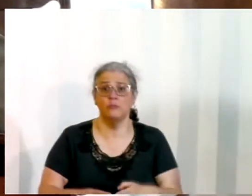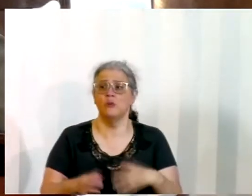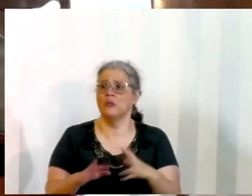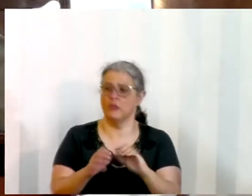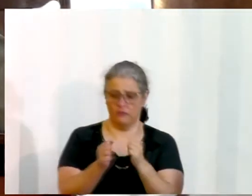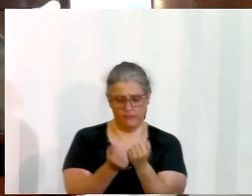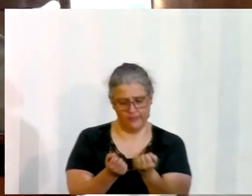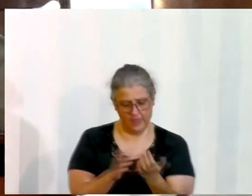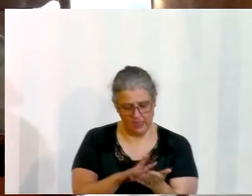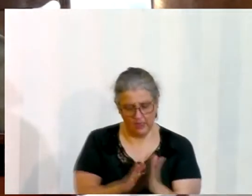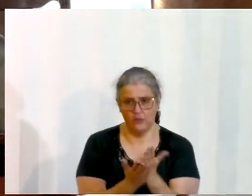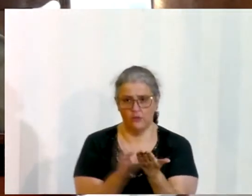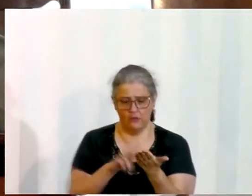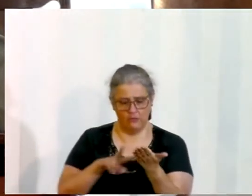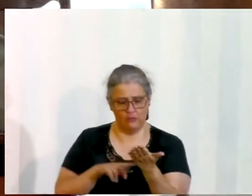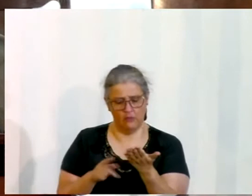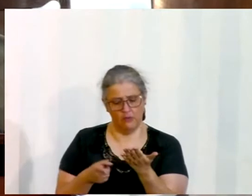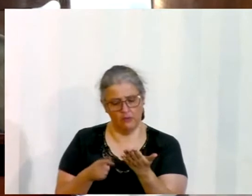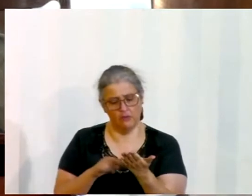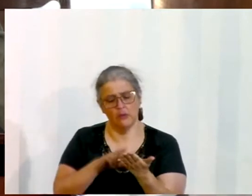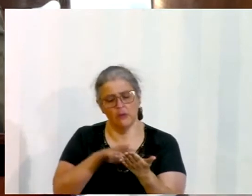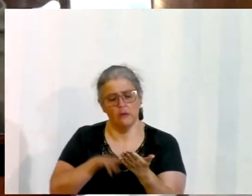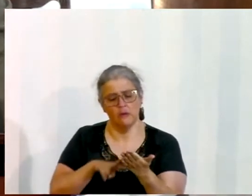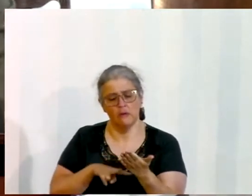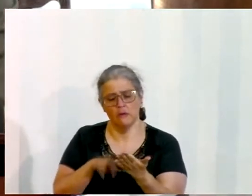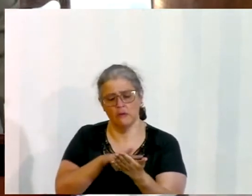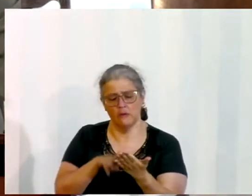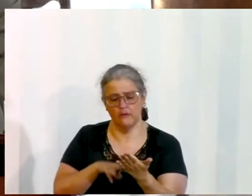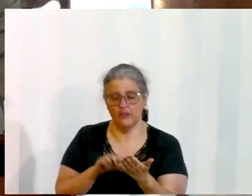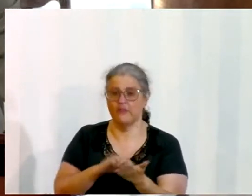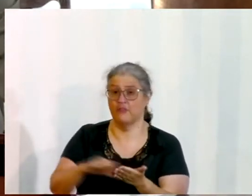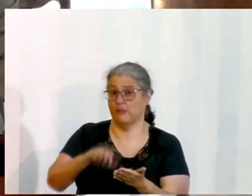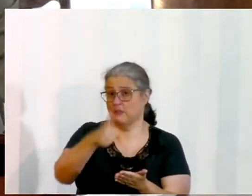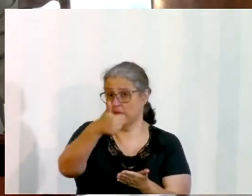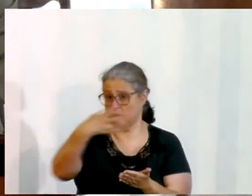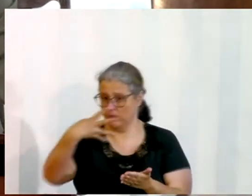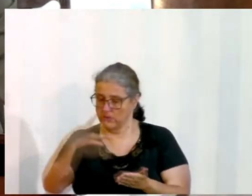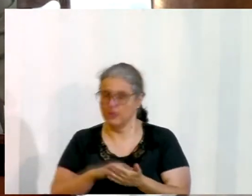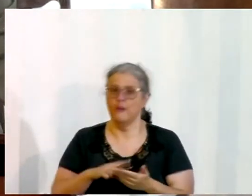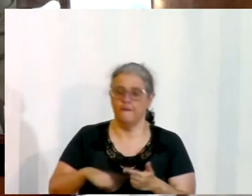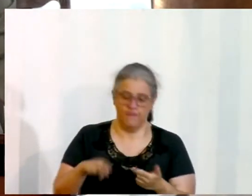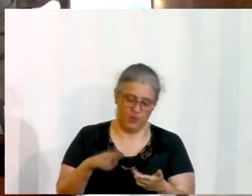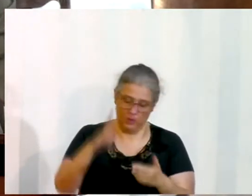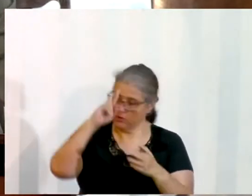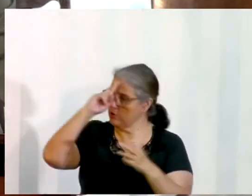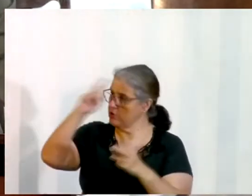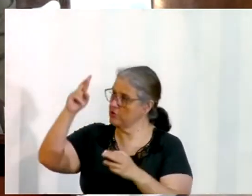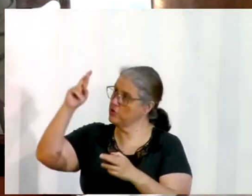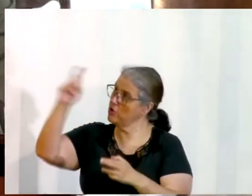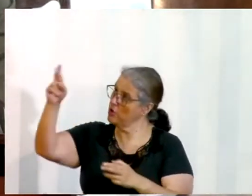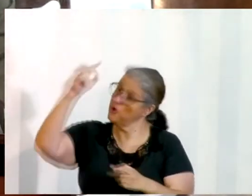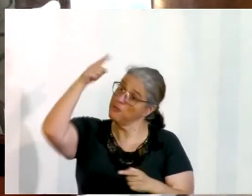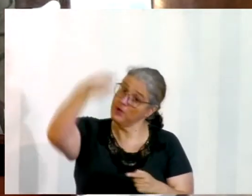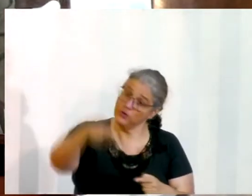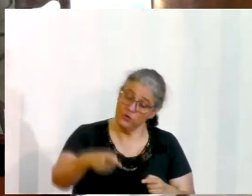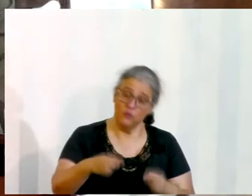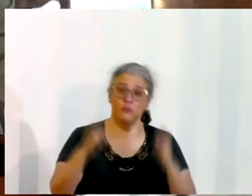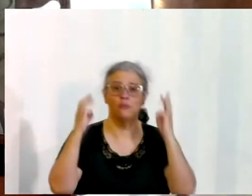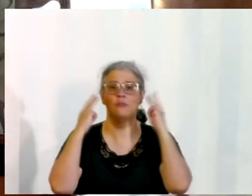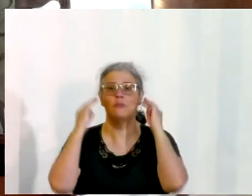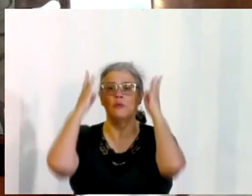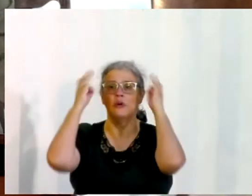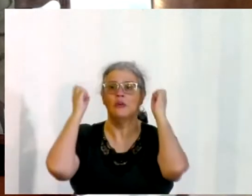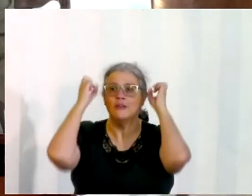lei, vamos ver? Acharam, escrito na lei, verso 14, que o Senhor ordenara por intermédio de Moisés que os filhos de